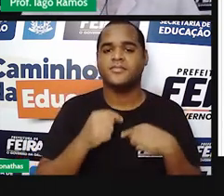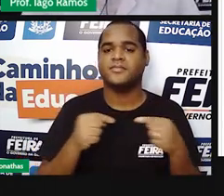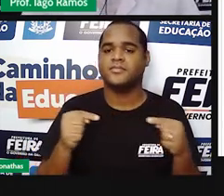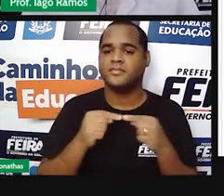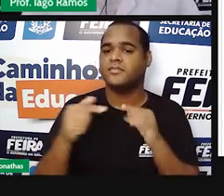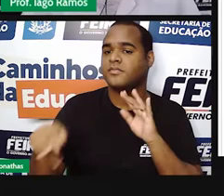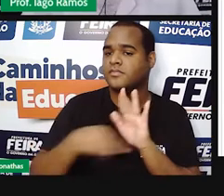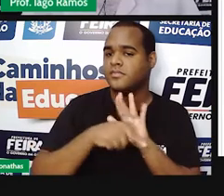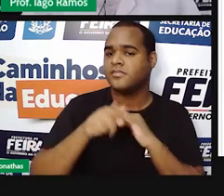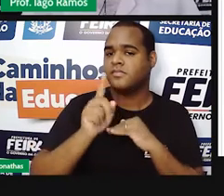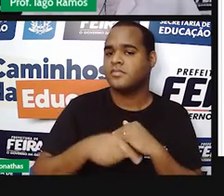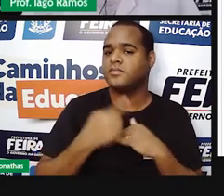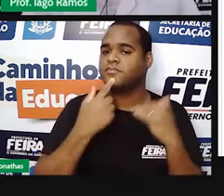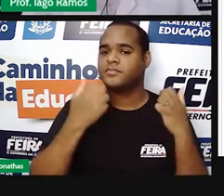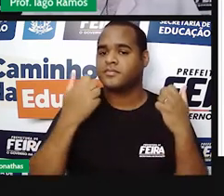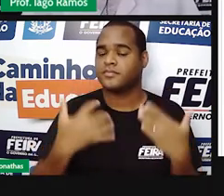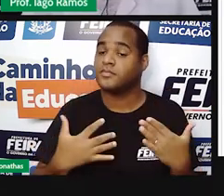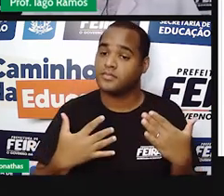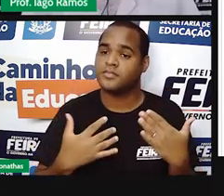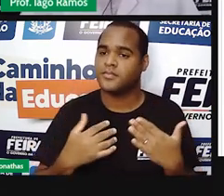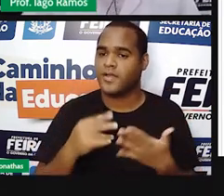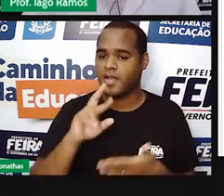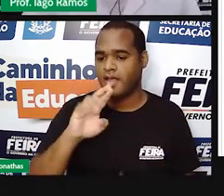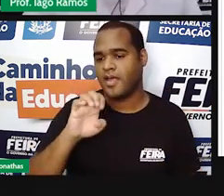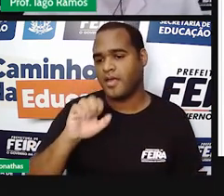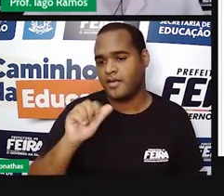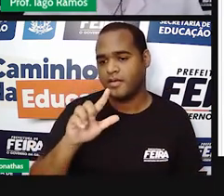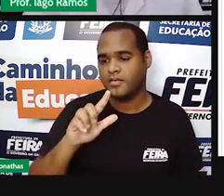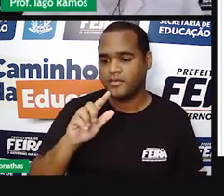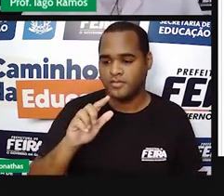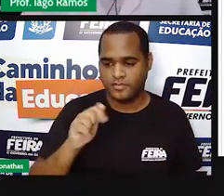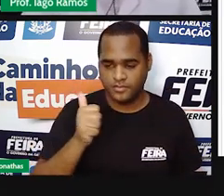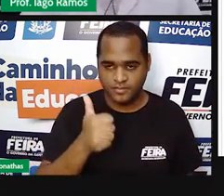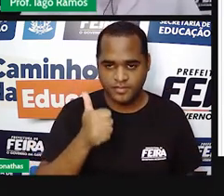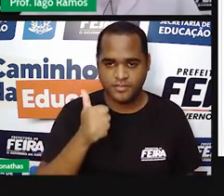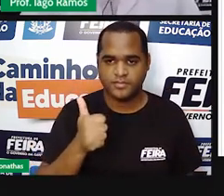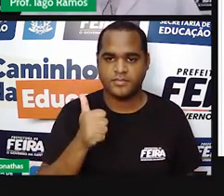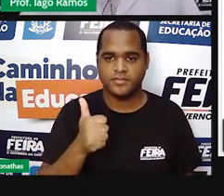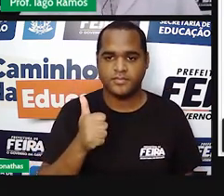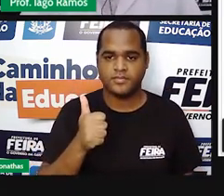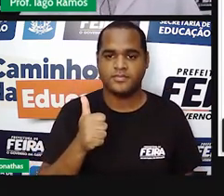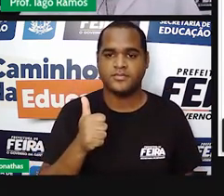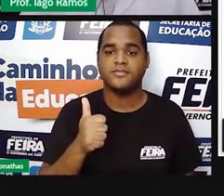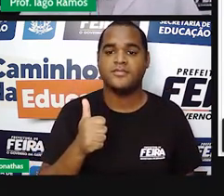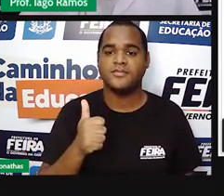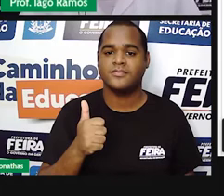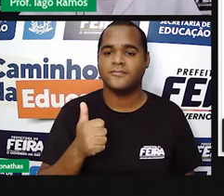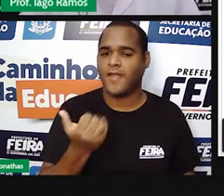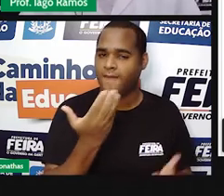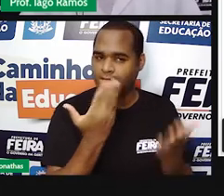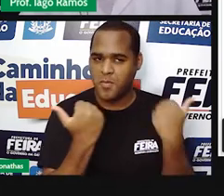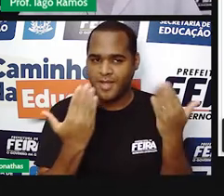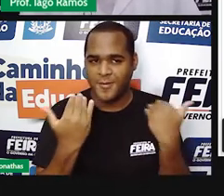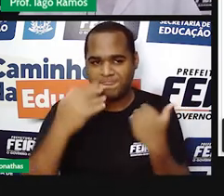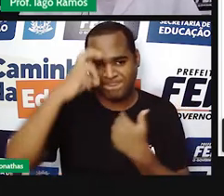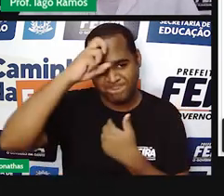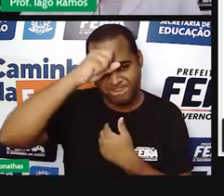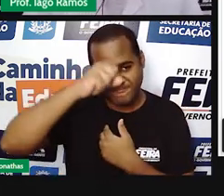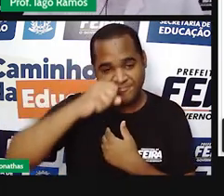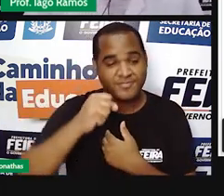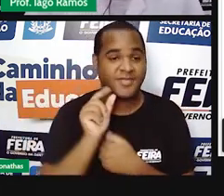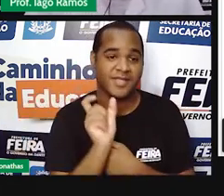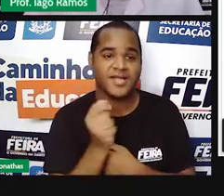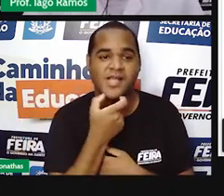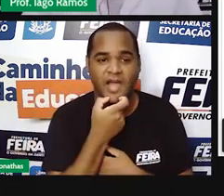parte do mundo real. Belezinha? Bom, então vamos lá? Let's go! Não é aula de